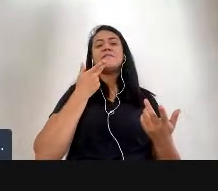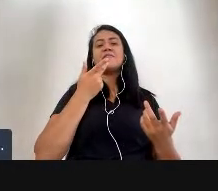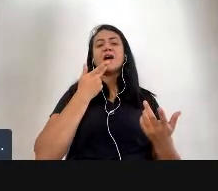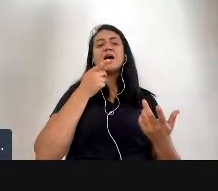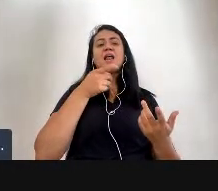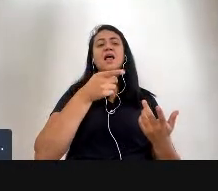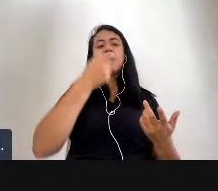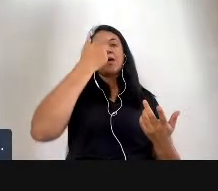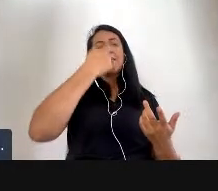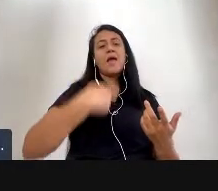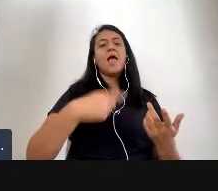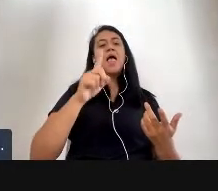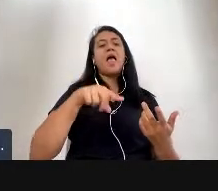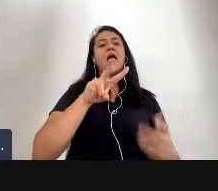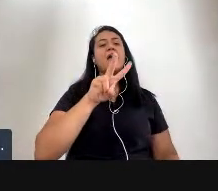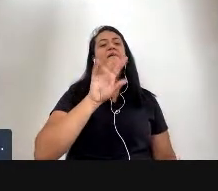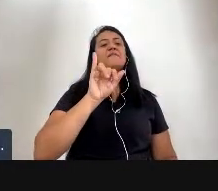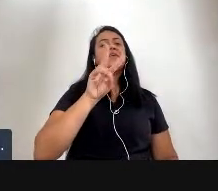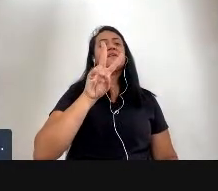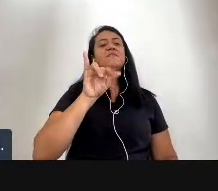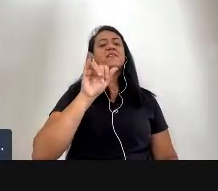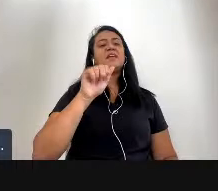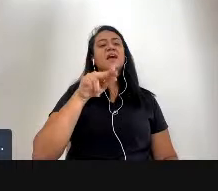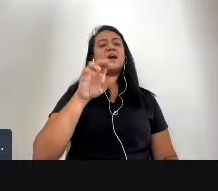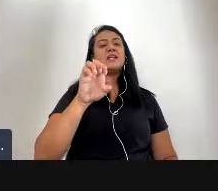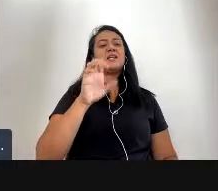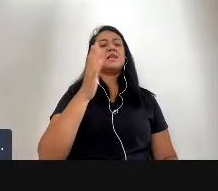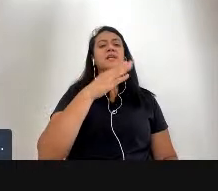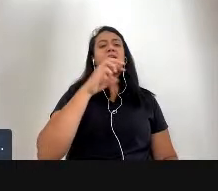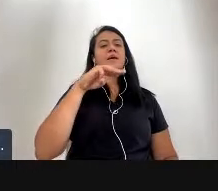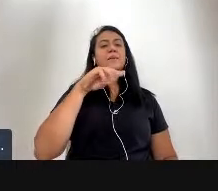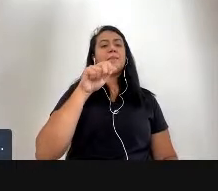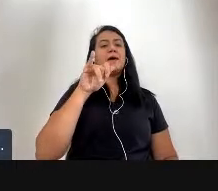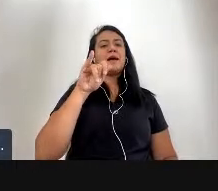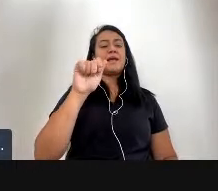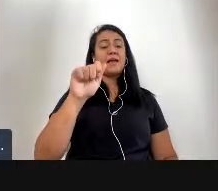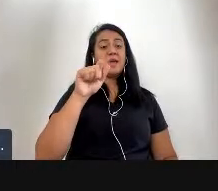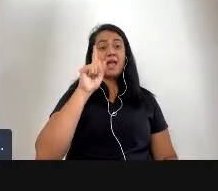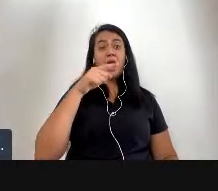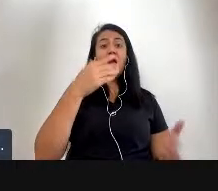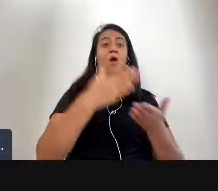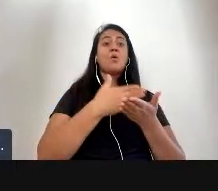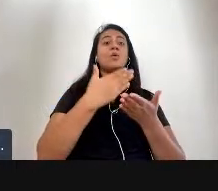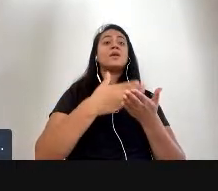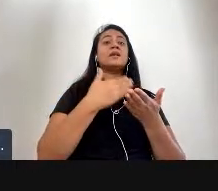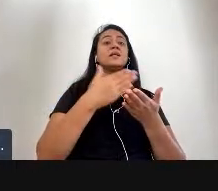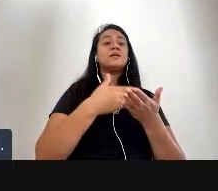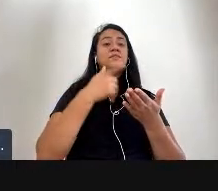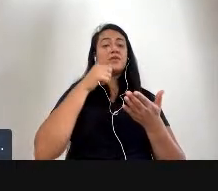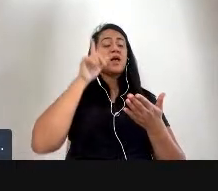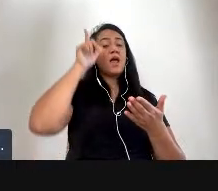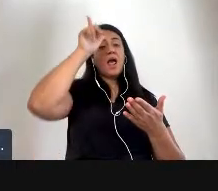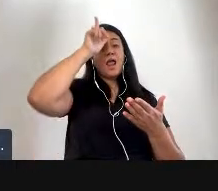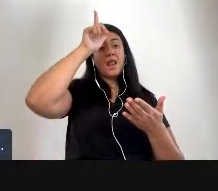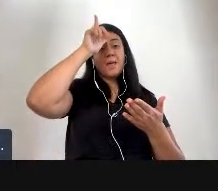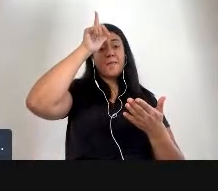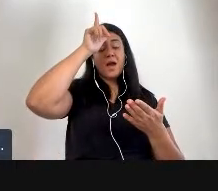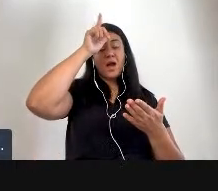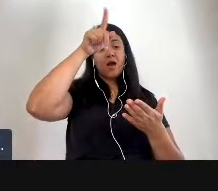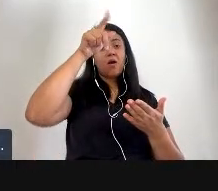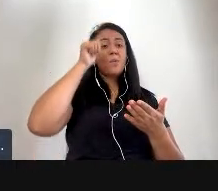Maier esse livro é de uma escritora alemã que se chama